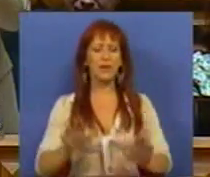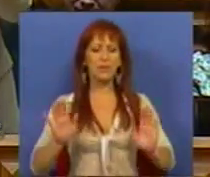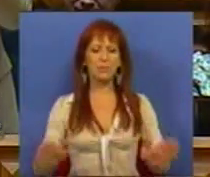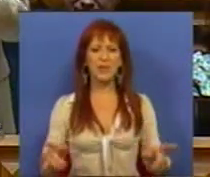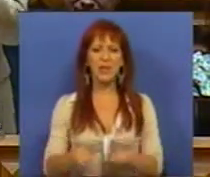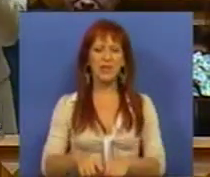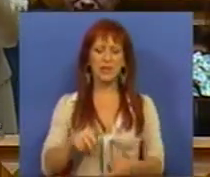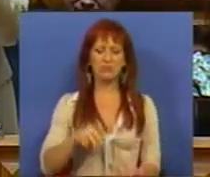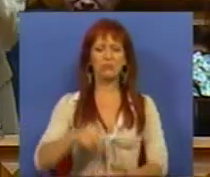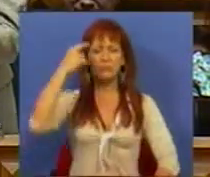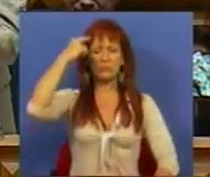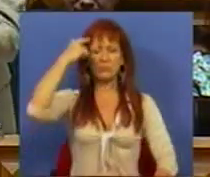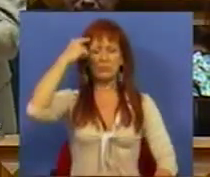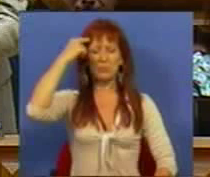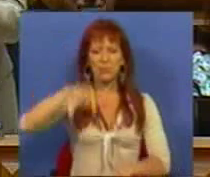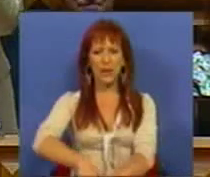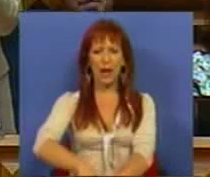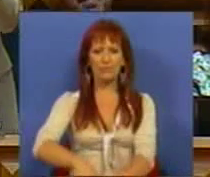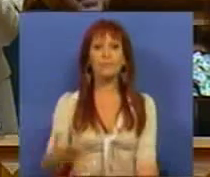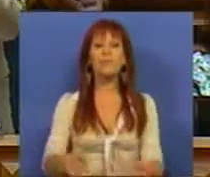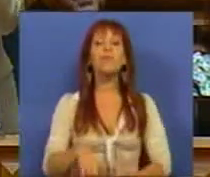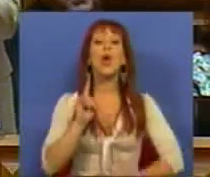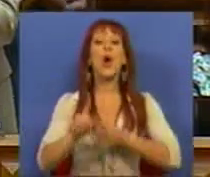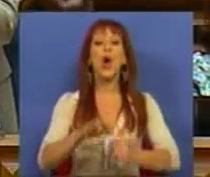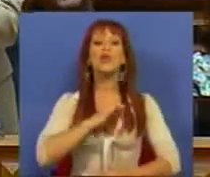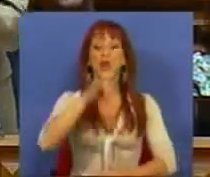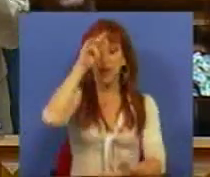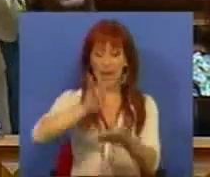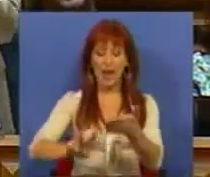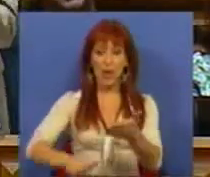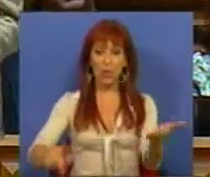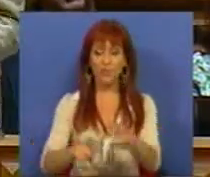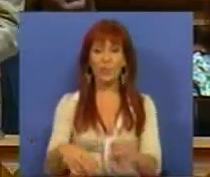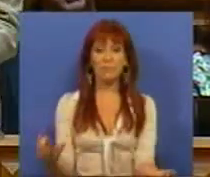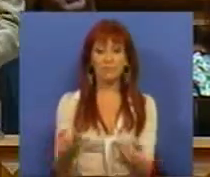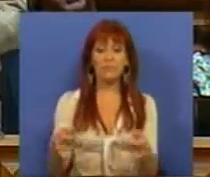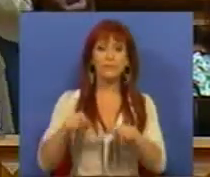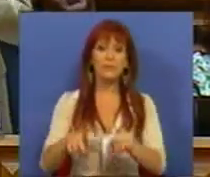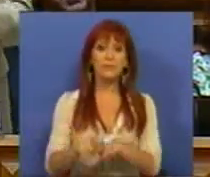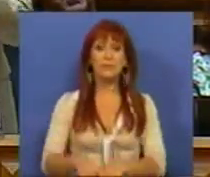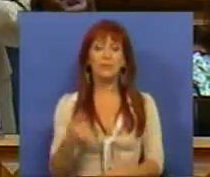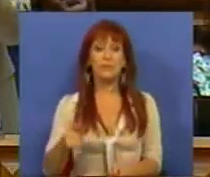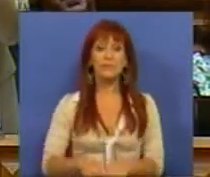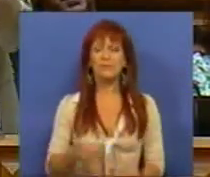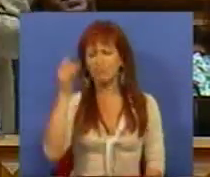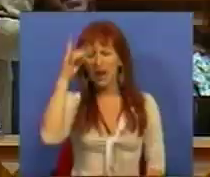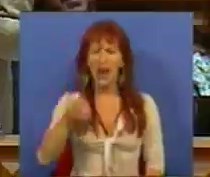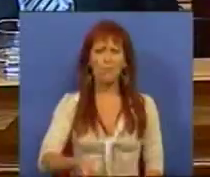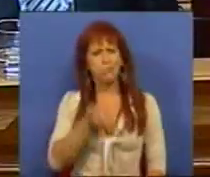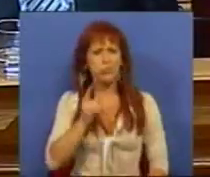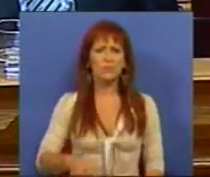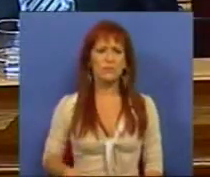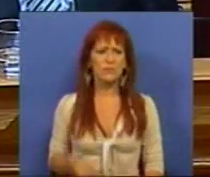ter os pés assentes na terra. E aquilo que o Sr. leu é evidentemente uma aldrabice.